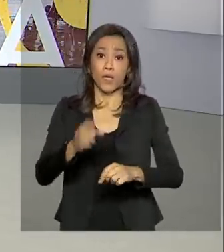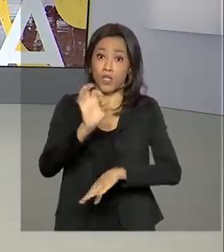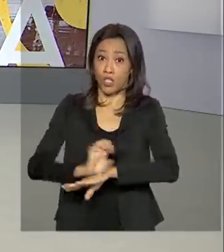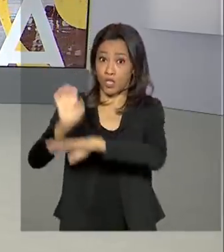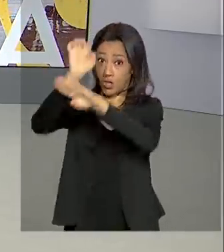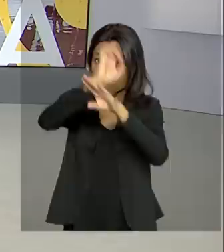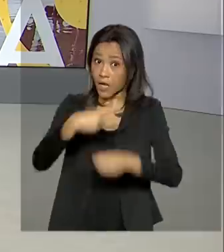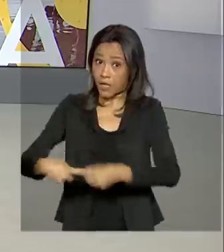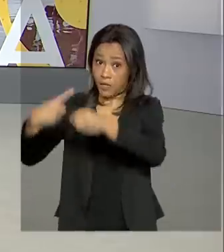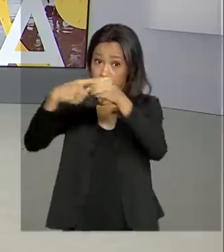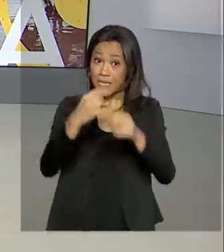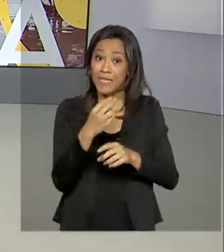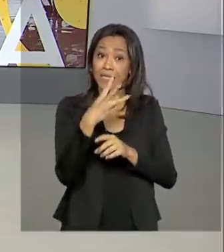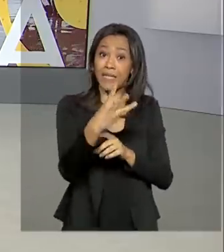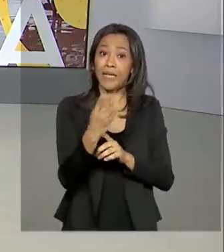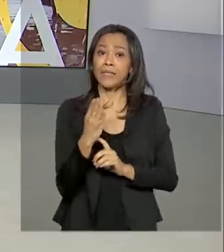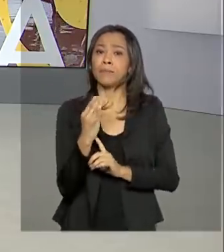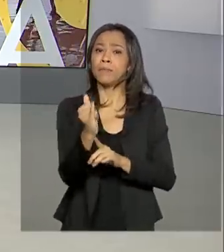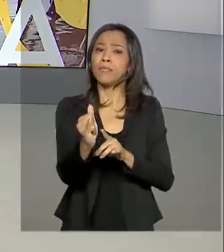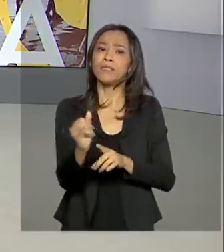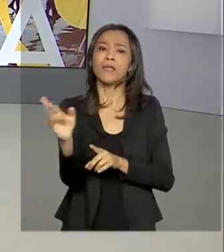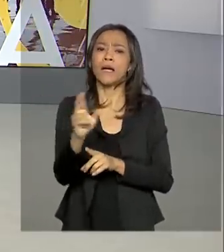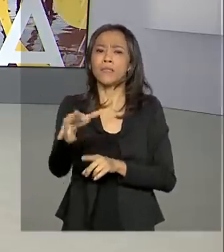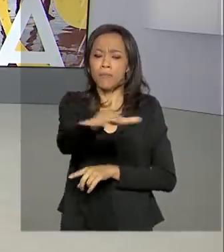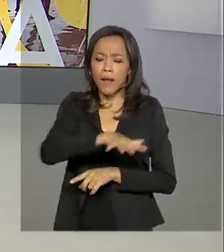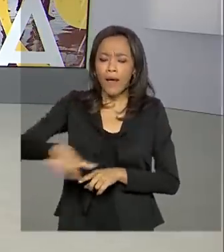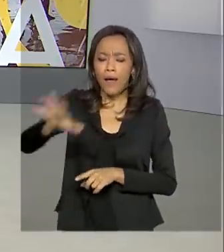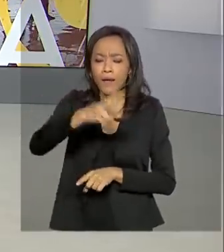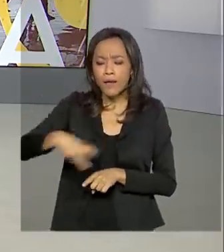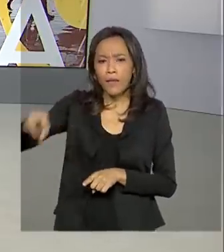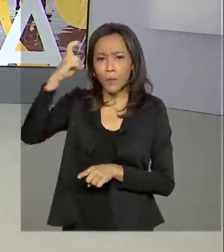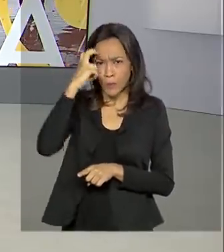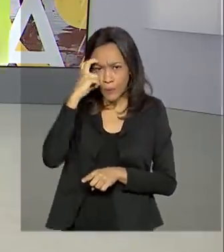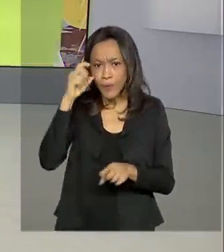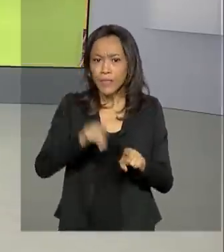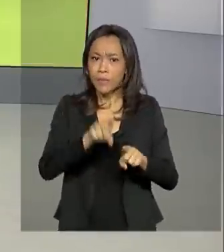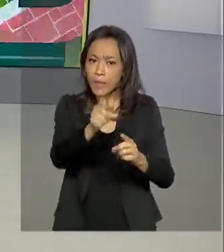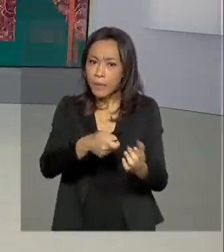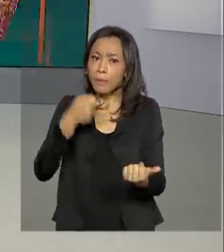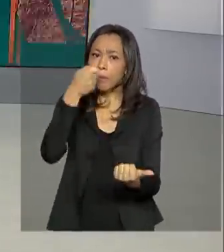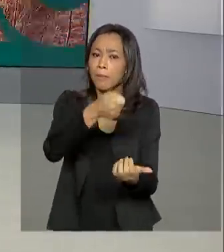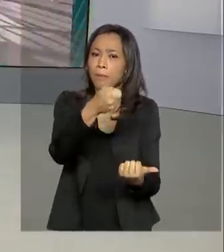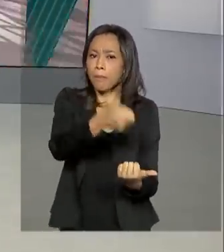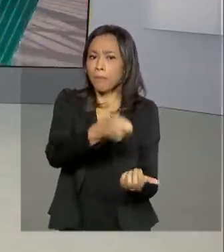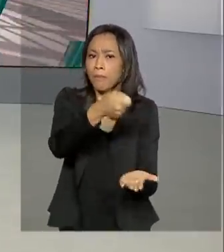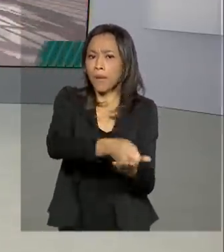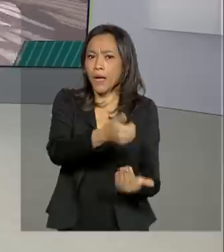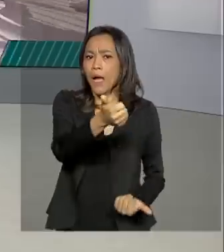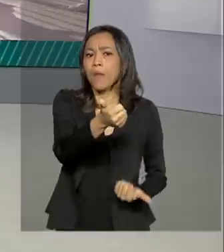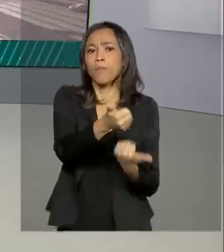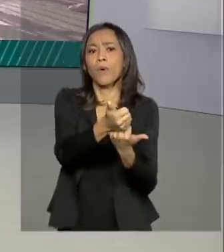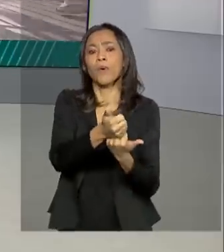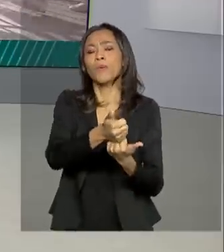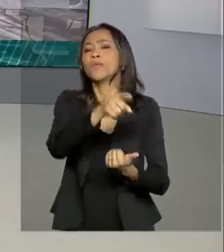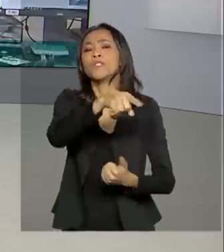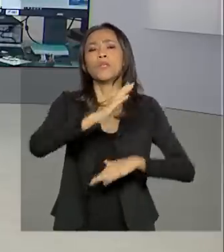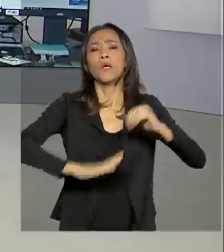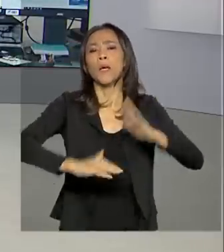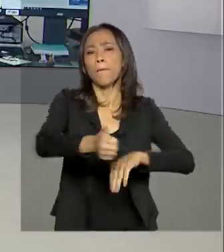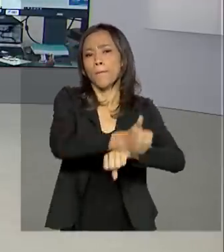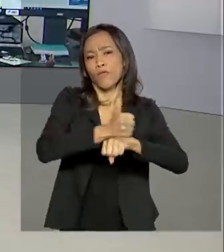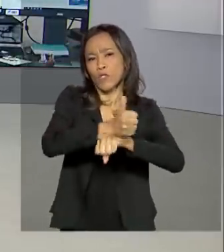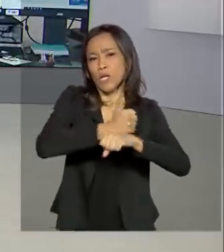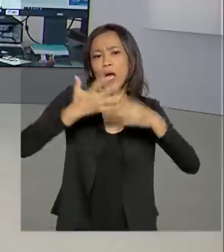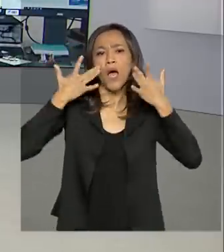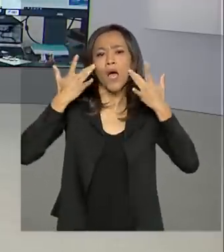3 bilhões de reais para o setor cultural e também prevê o pagamento de auxílio para artistas informais. Vamos ao Rio de